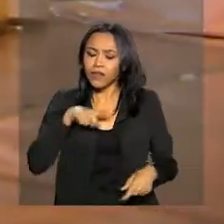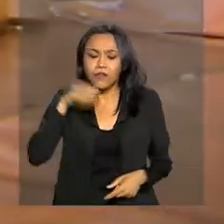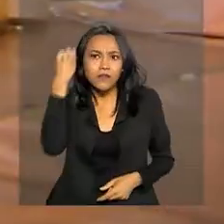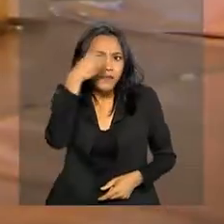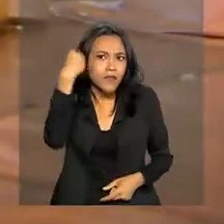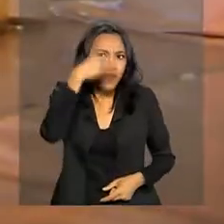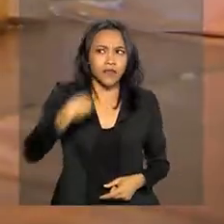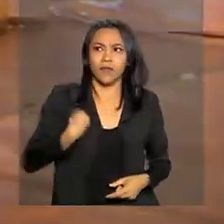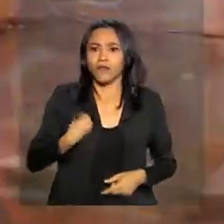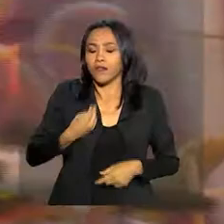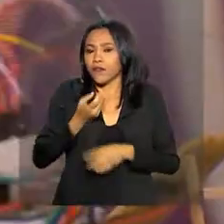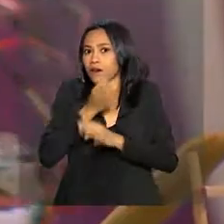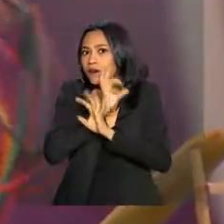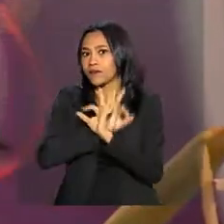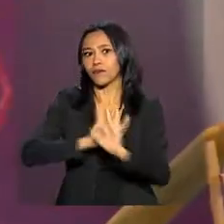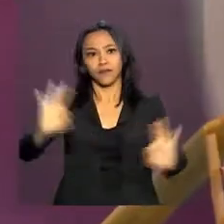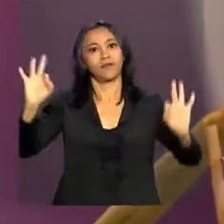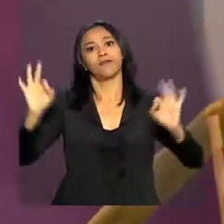na vida é algo incrível.